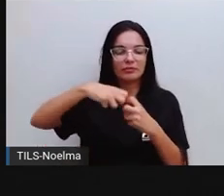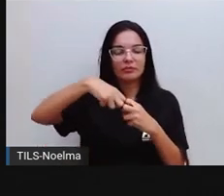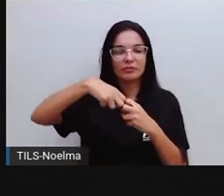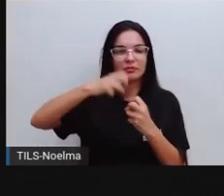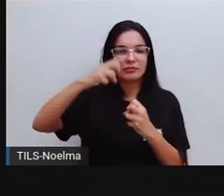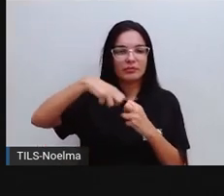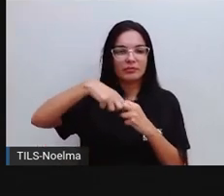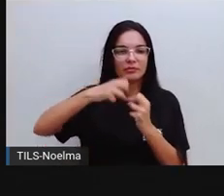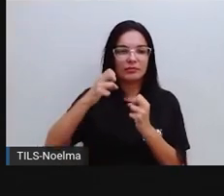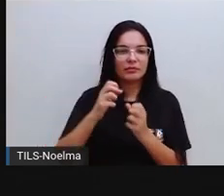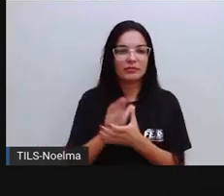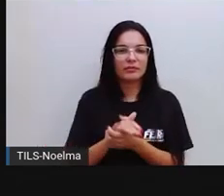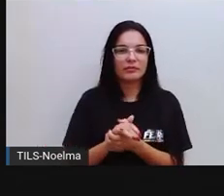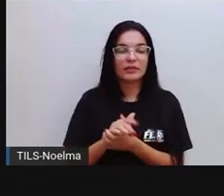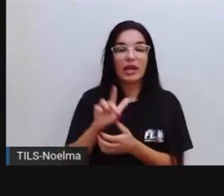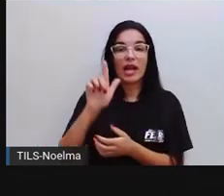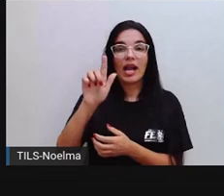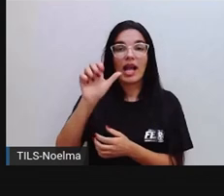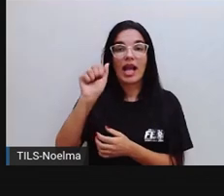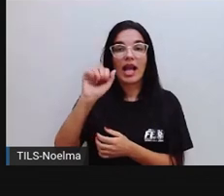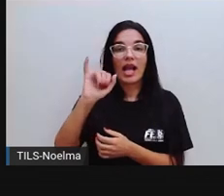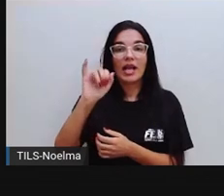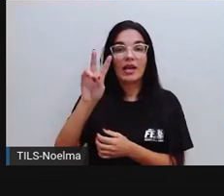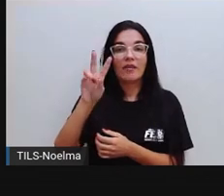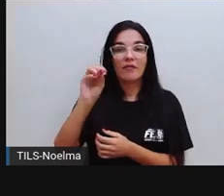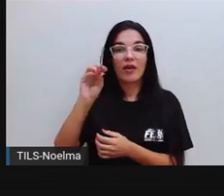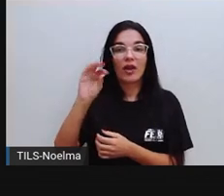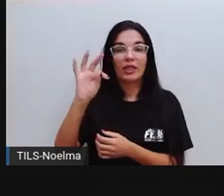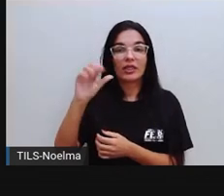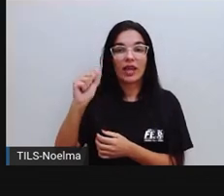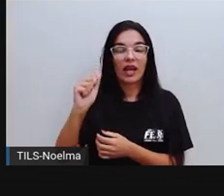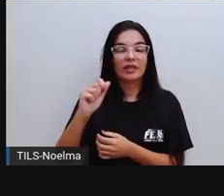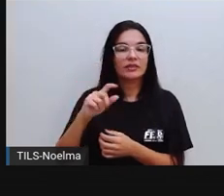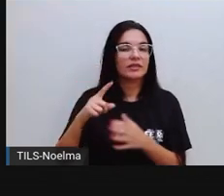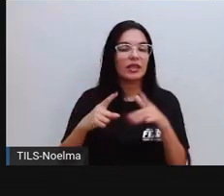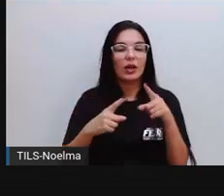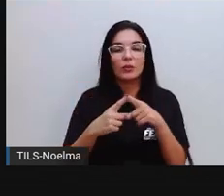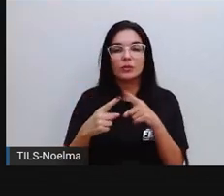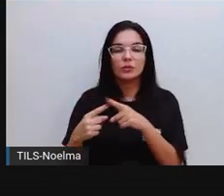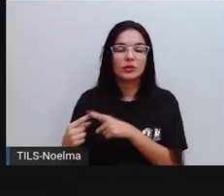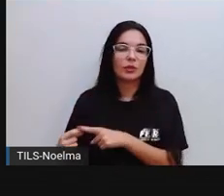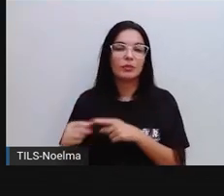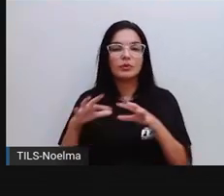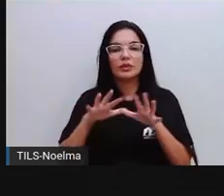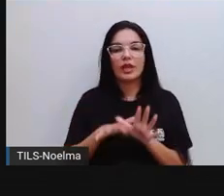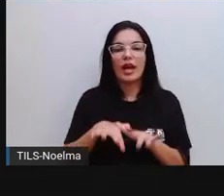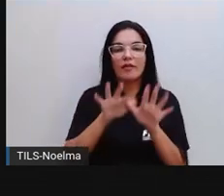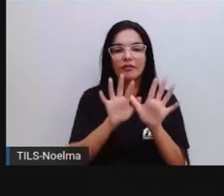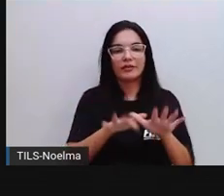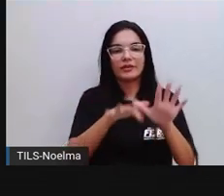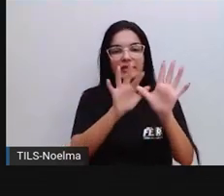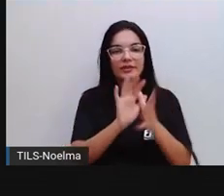volta. O que será? Gá e volta. Iaba, ó.